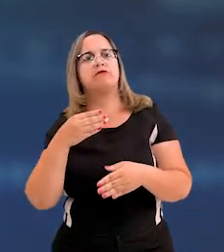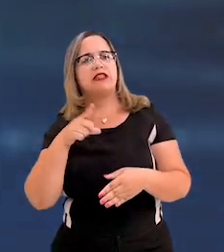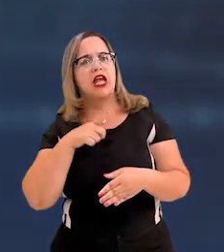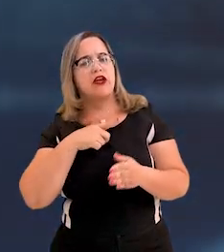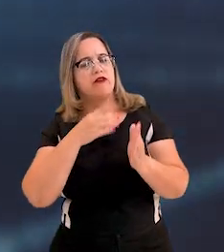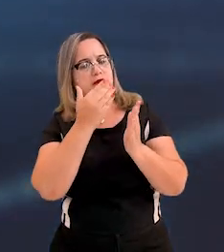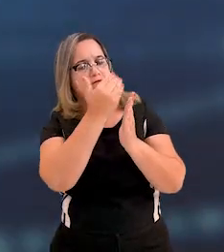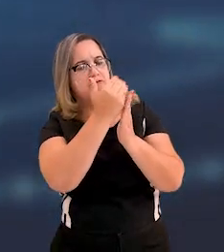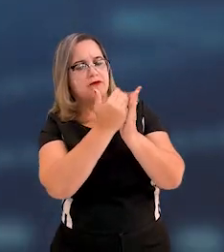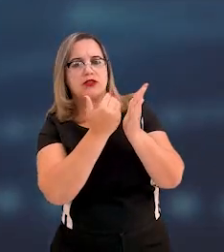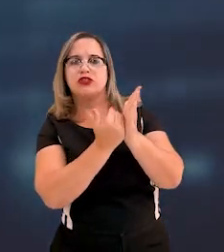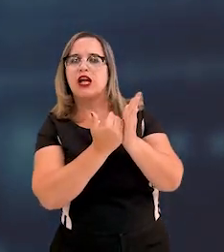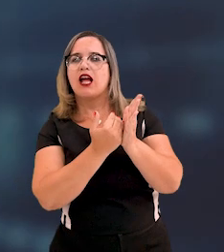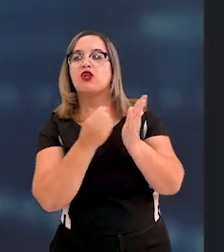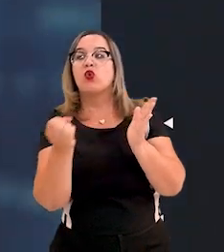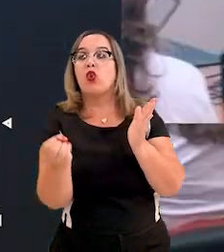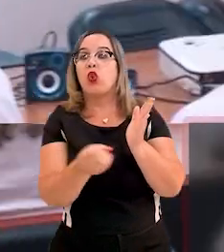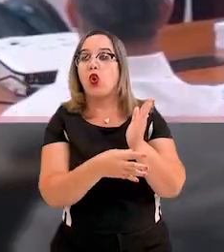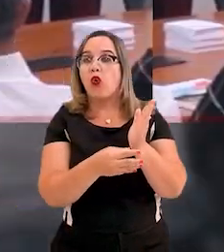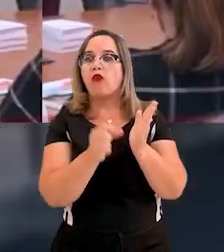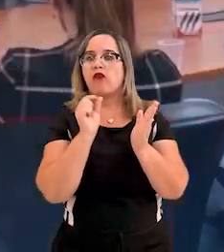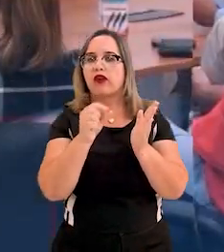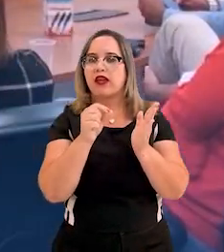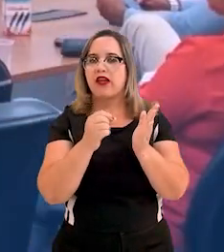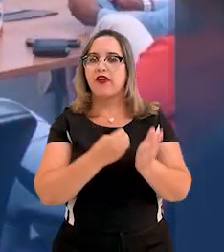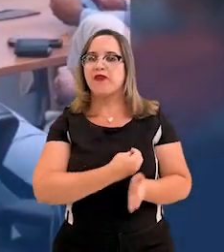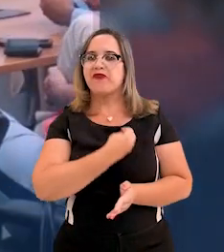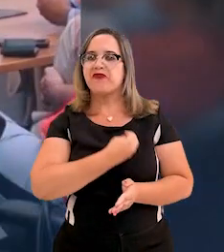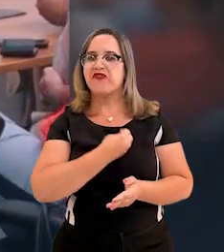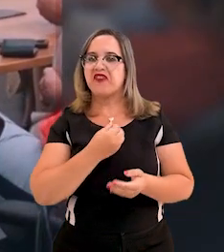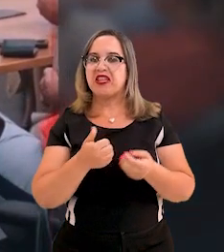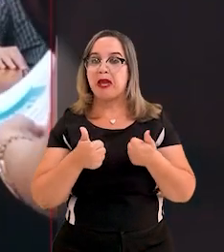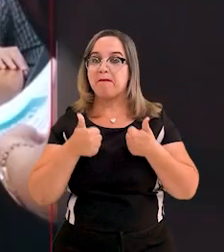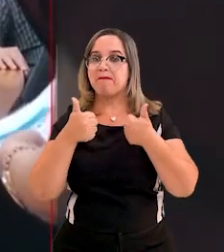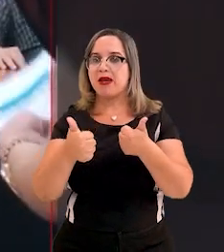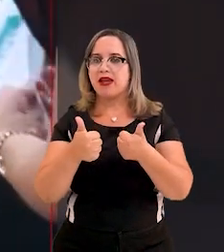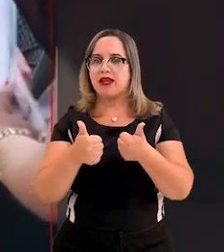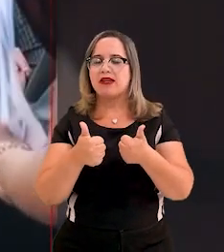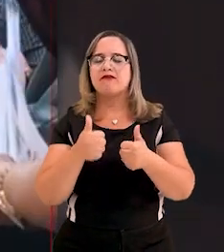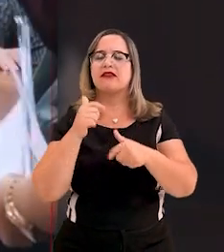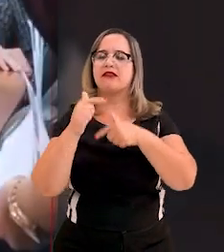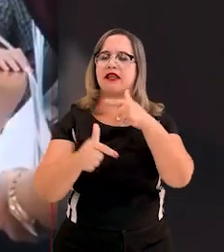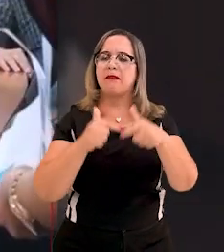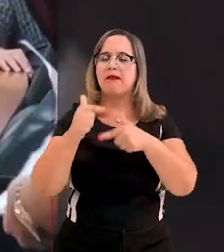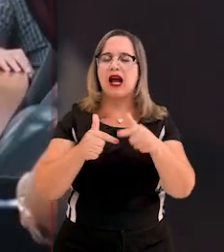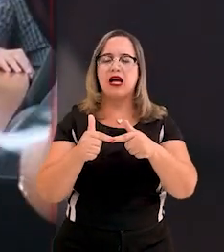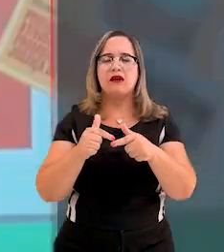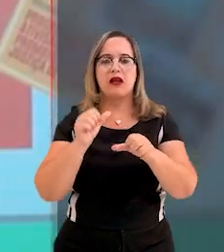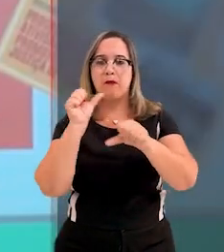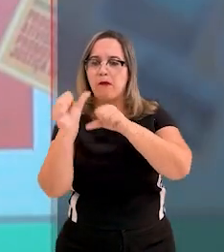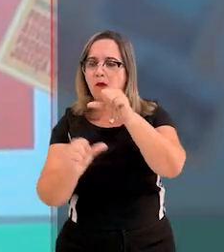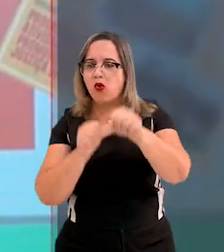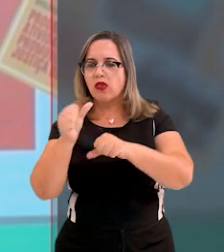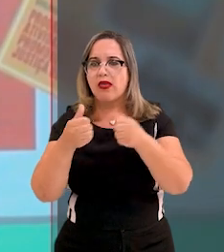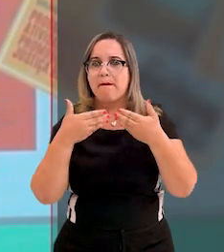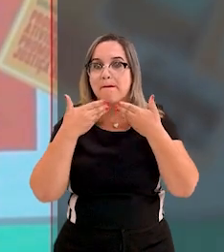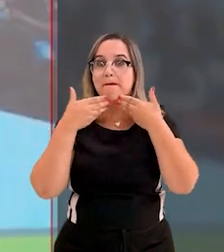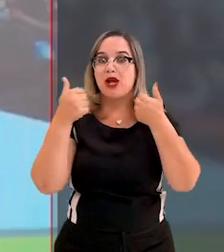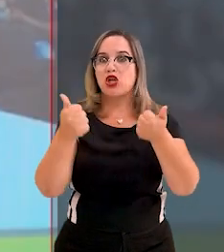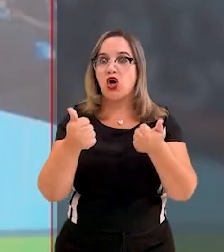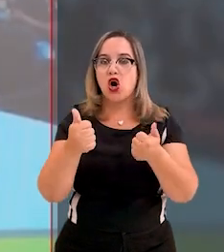contar com o Programa Vida Plena, que desenvolve ações voltadas à melhoria do ambiente de trabalho,